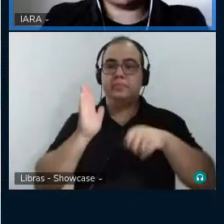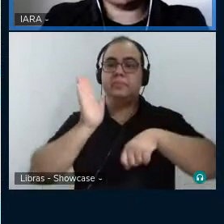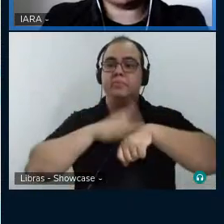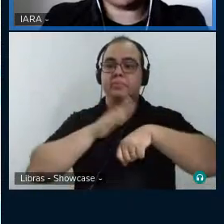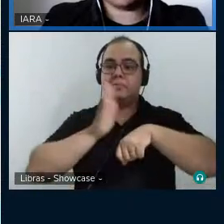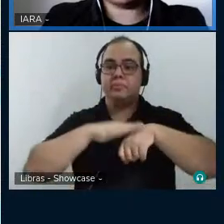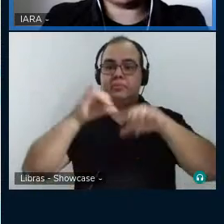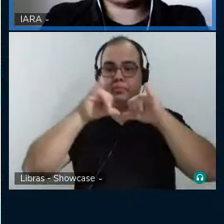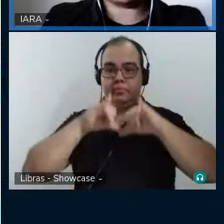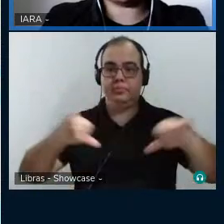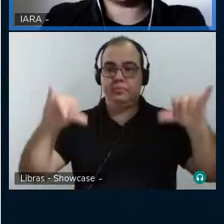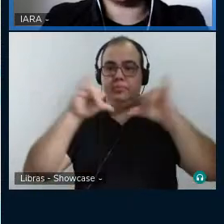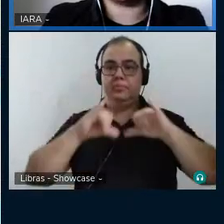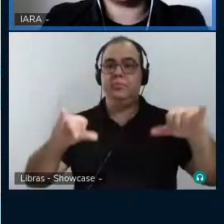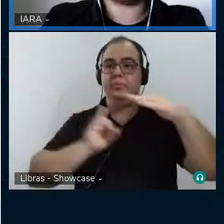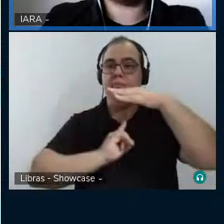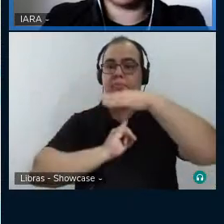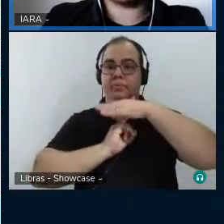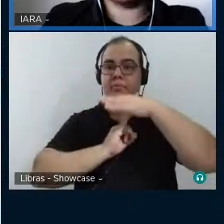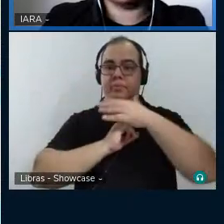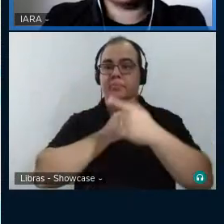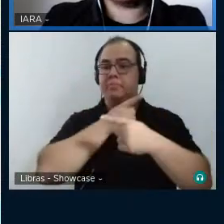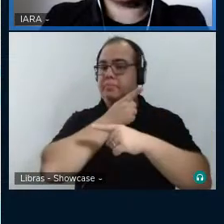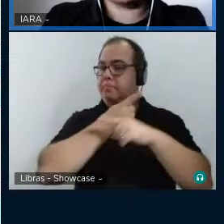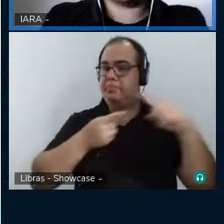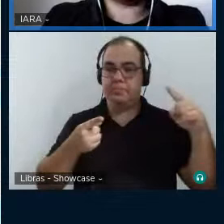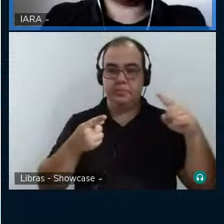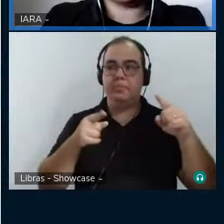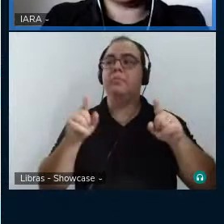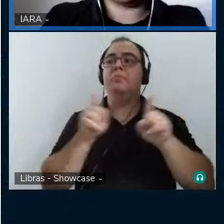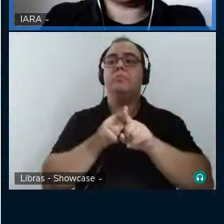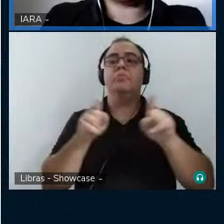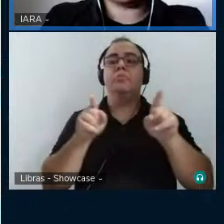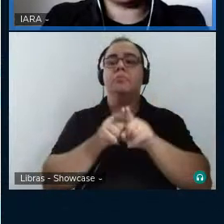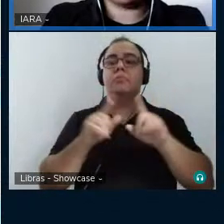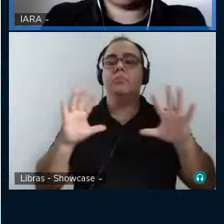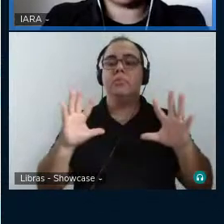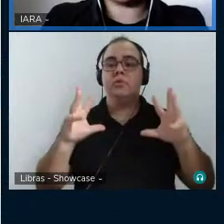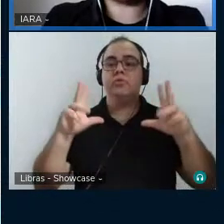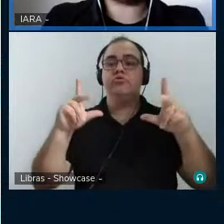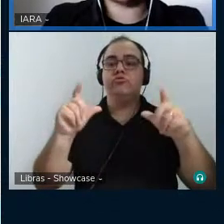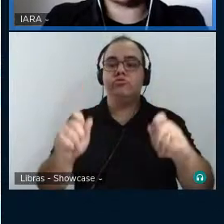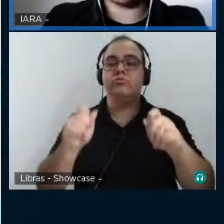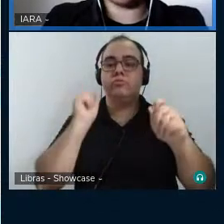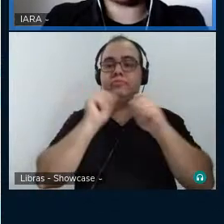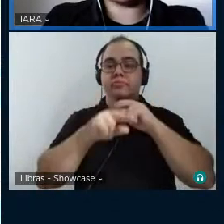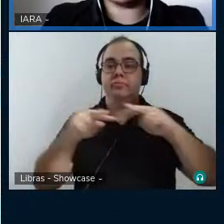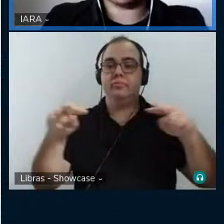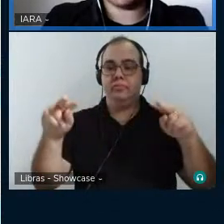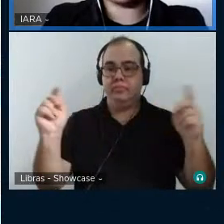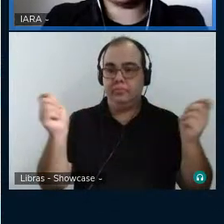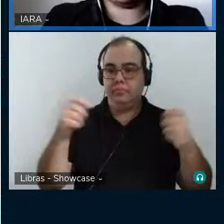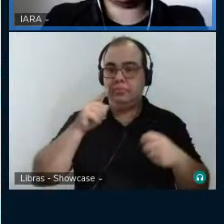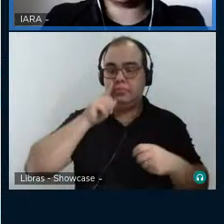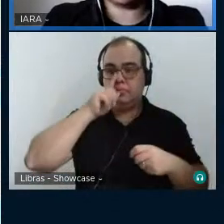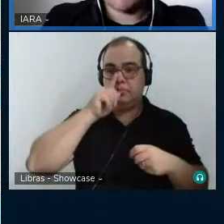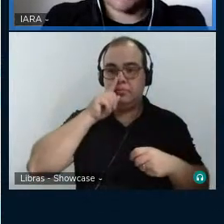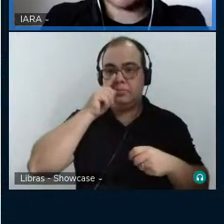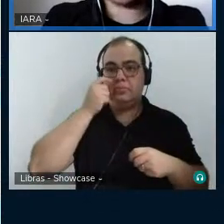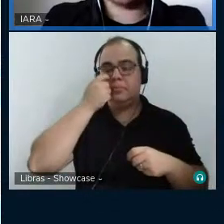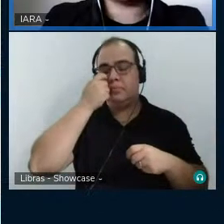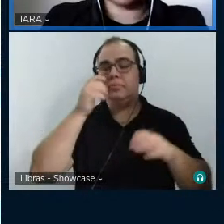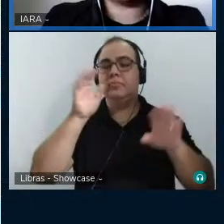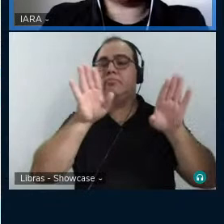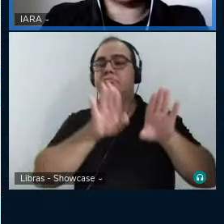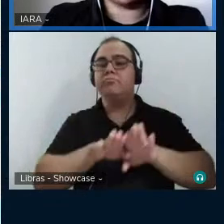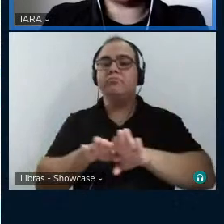publicidade institucional é vedada, bem como toda e qualquer instituição capaz de colocar em risco a igualdade de